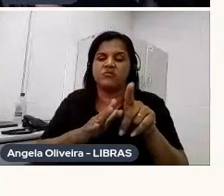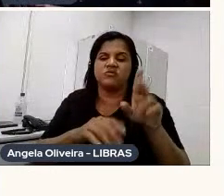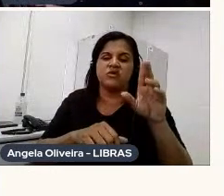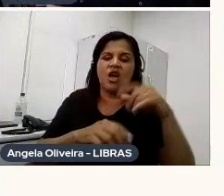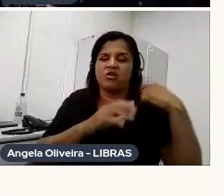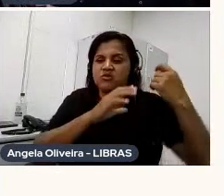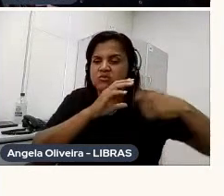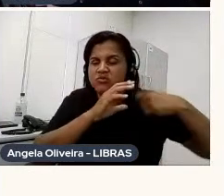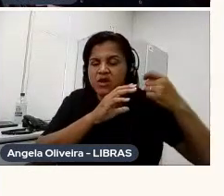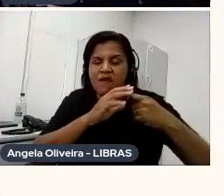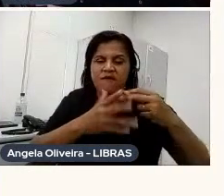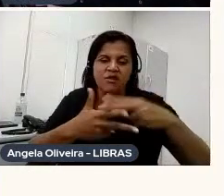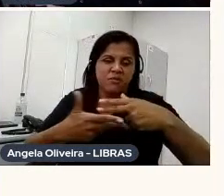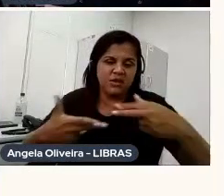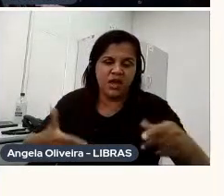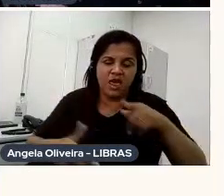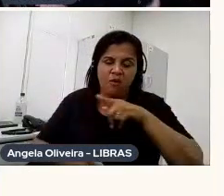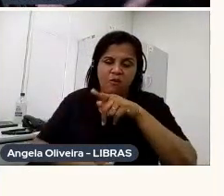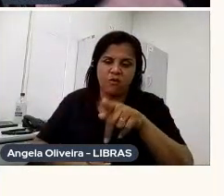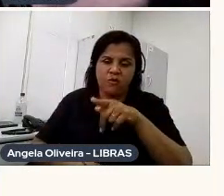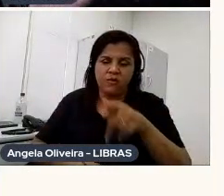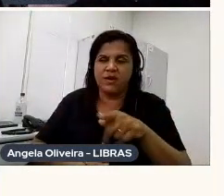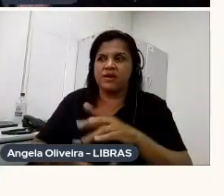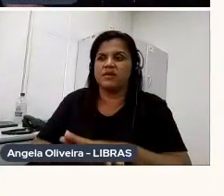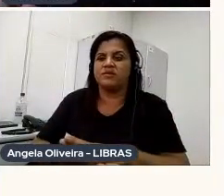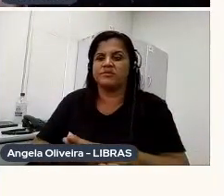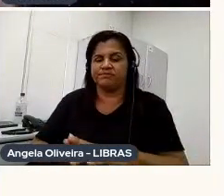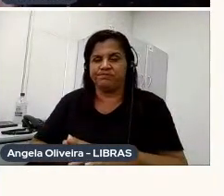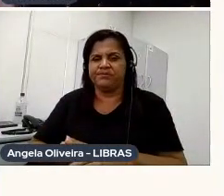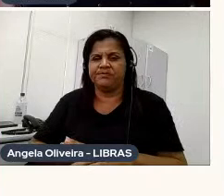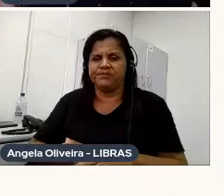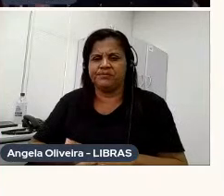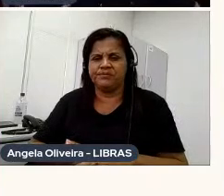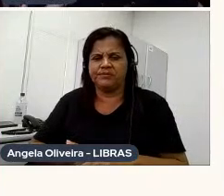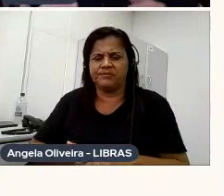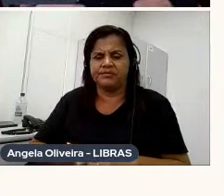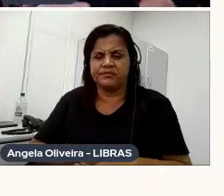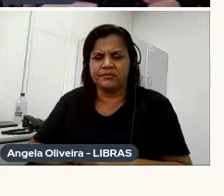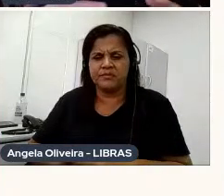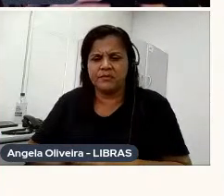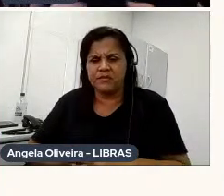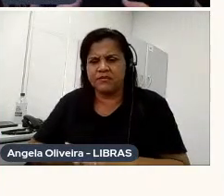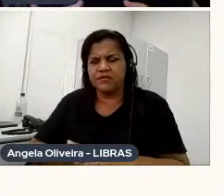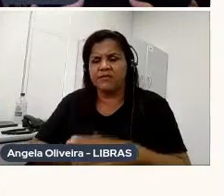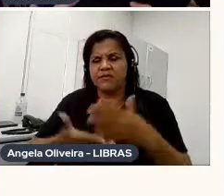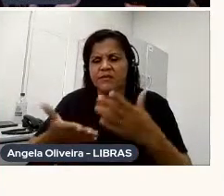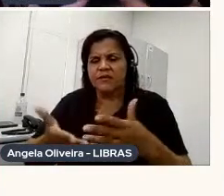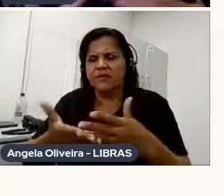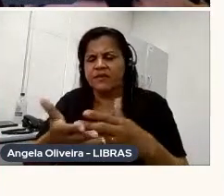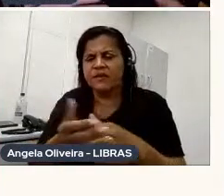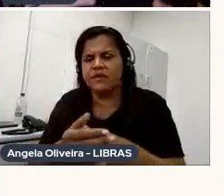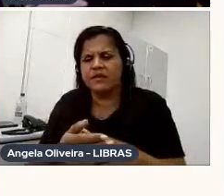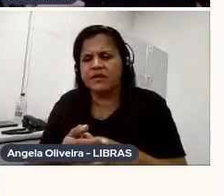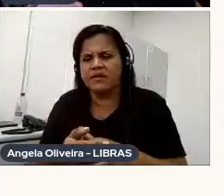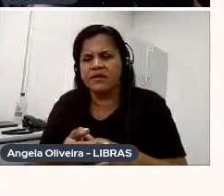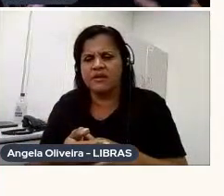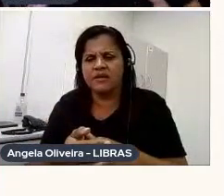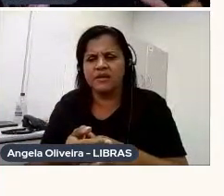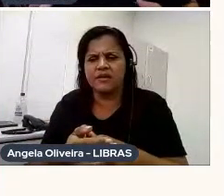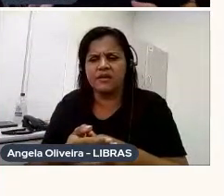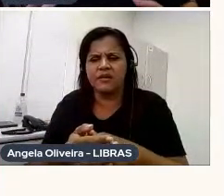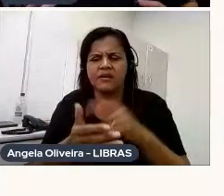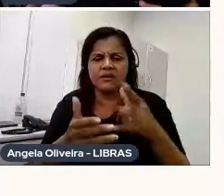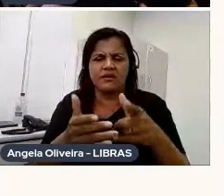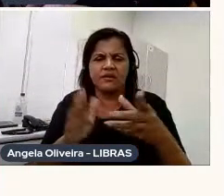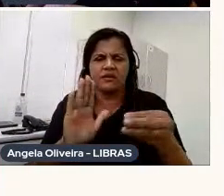ele, para levar isso para o stop motion, idem para a Laerte, por exemplo, que é mais contida, né, ela fica,